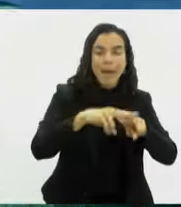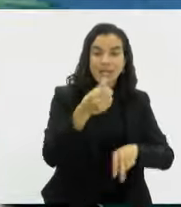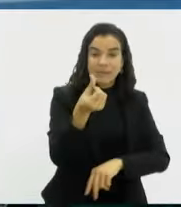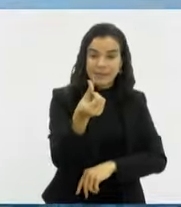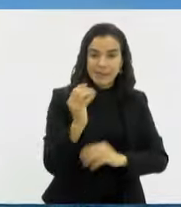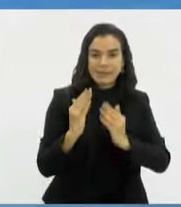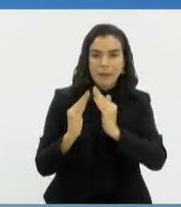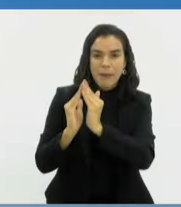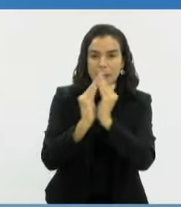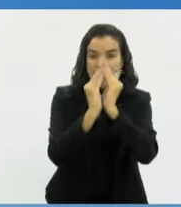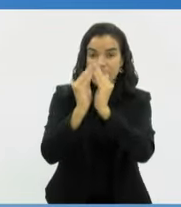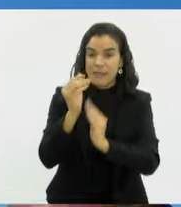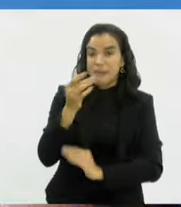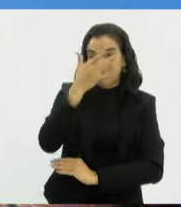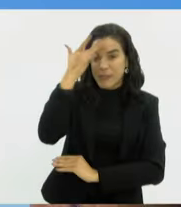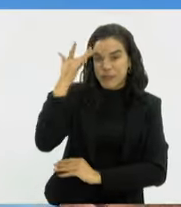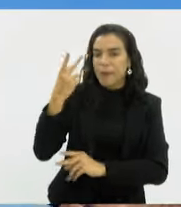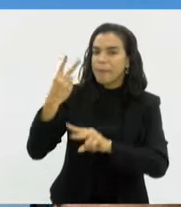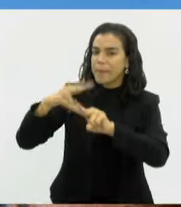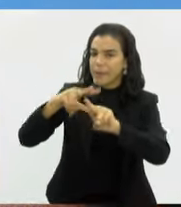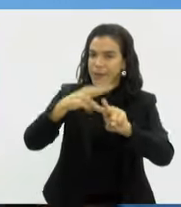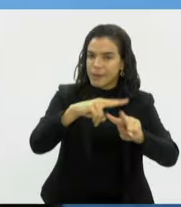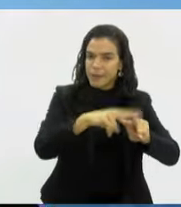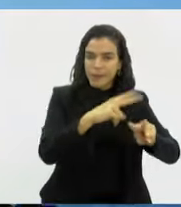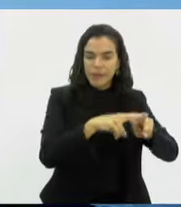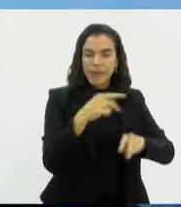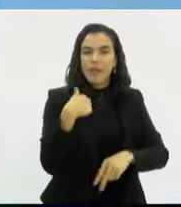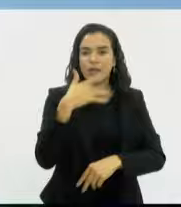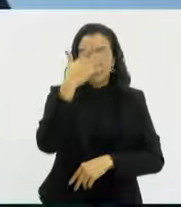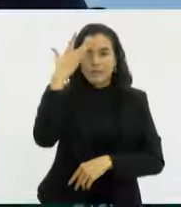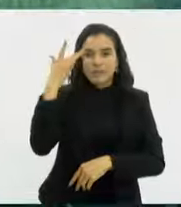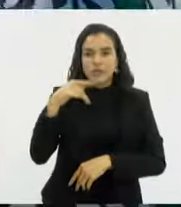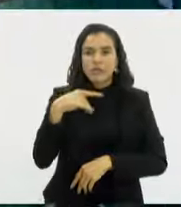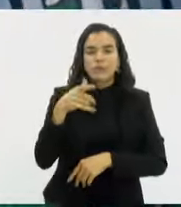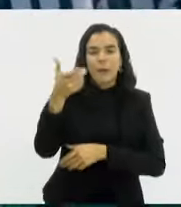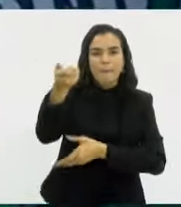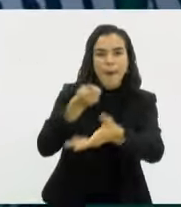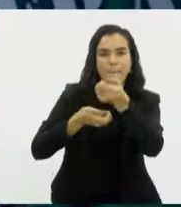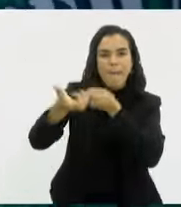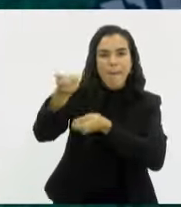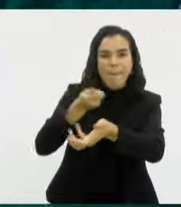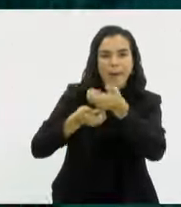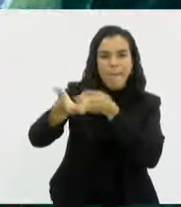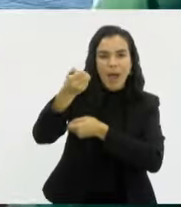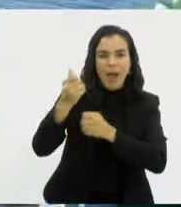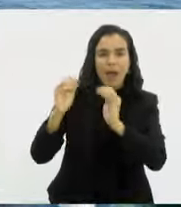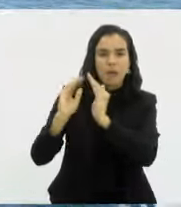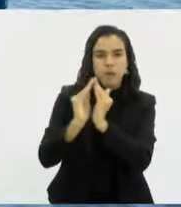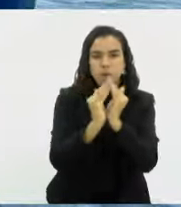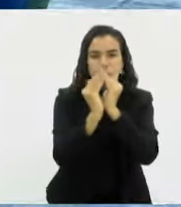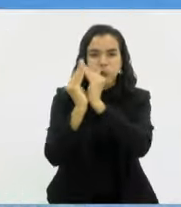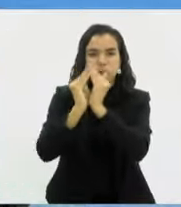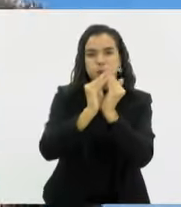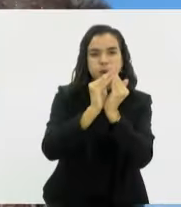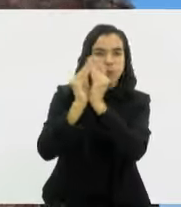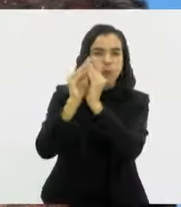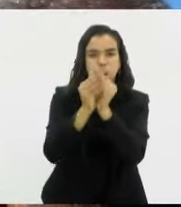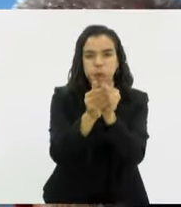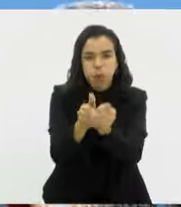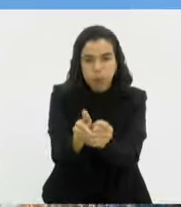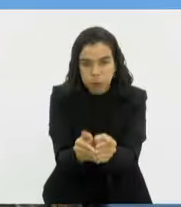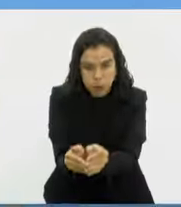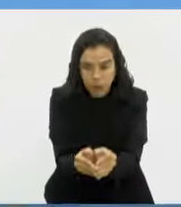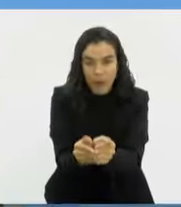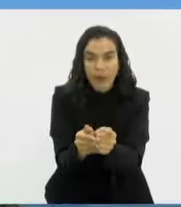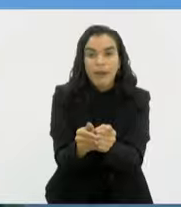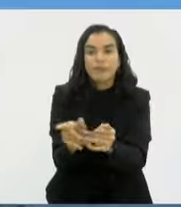pessoas foram detidas. Em uma das ações, os agentes foram mobilizados para capturas de balões que caíram na Baía de Guanabara, impedindo que